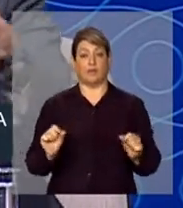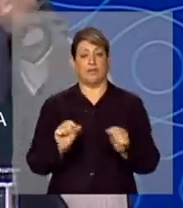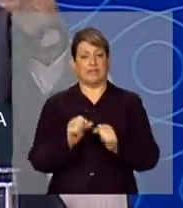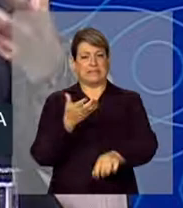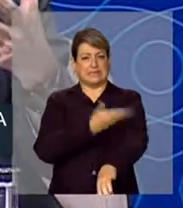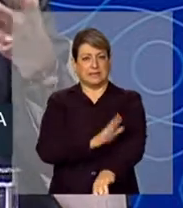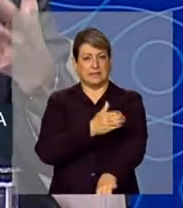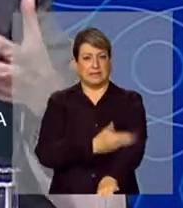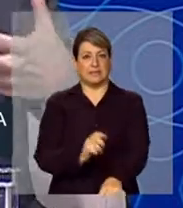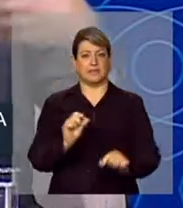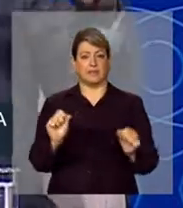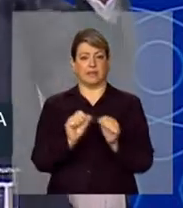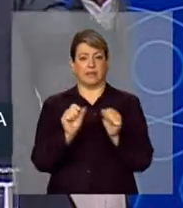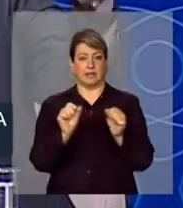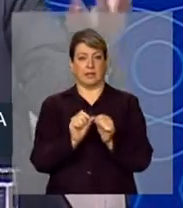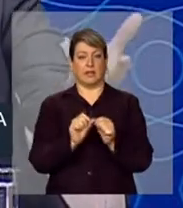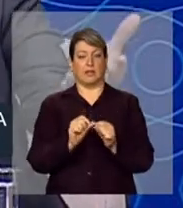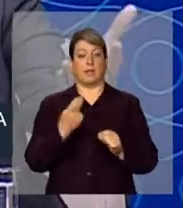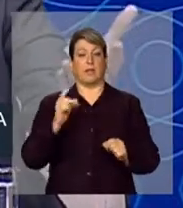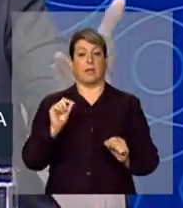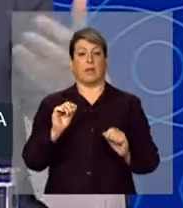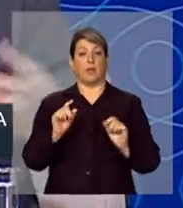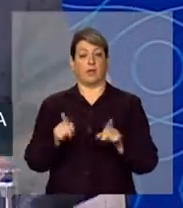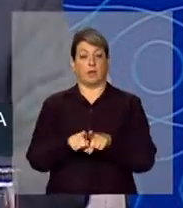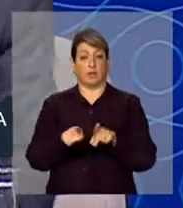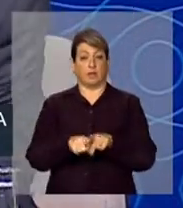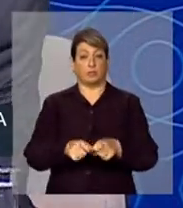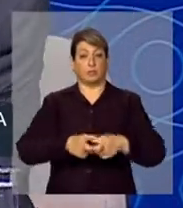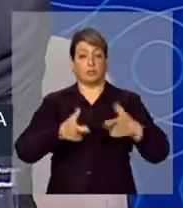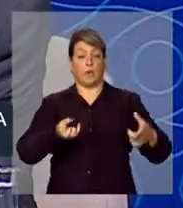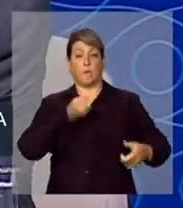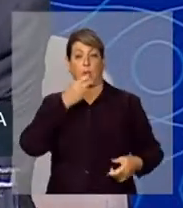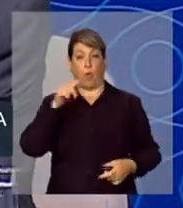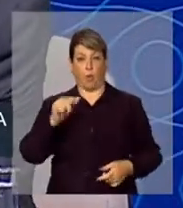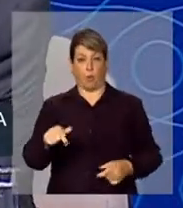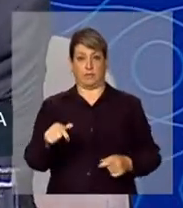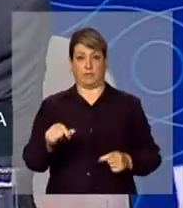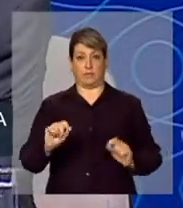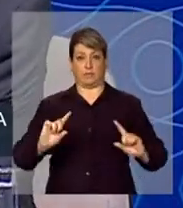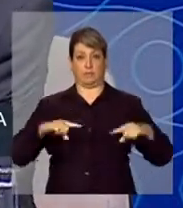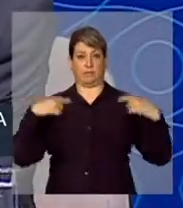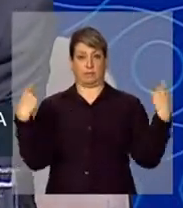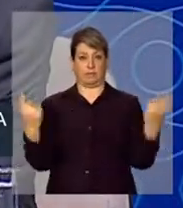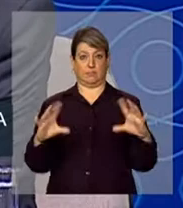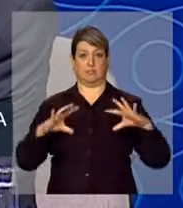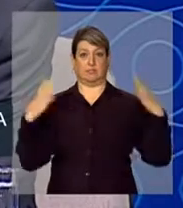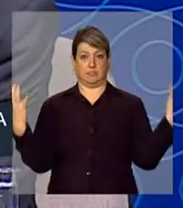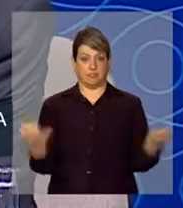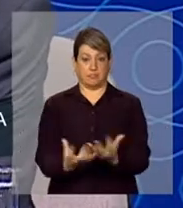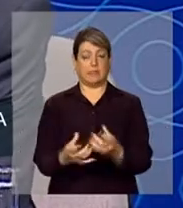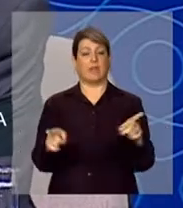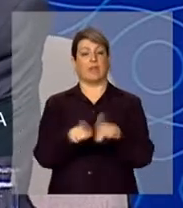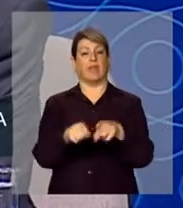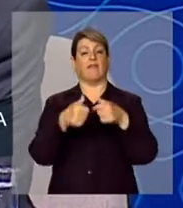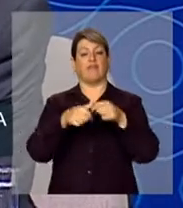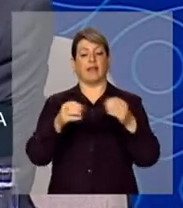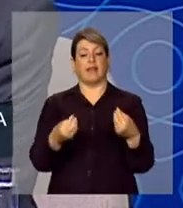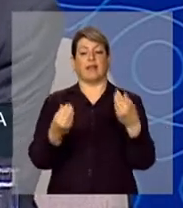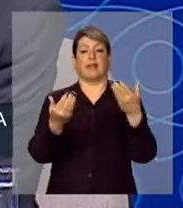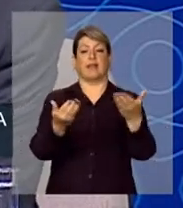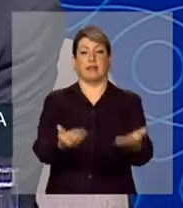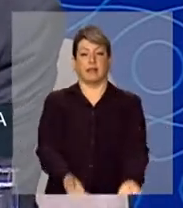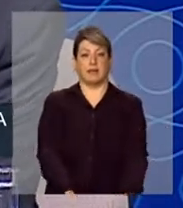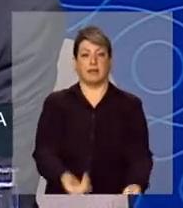treinando, algo que, para além do sucesso do evento, ficará como legado para campanhas de